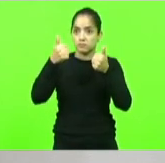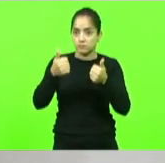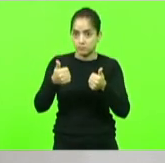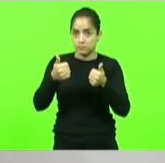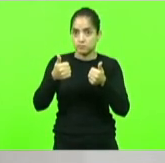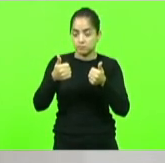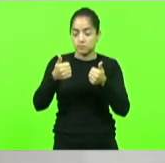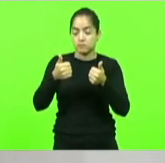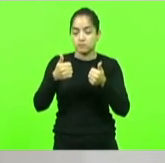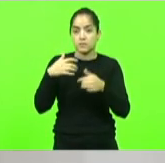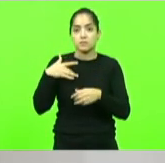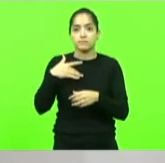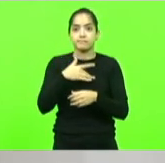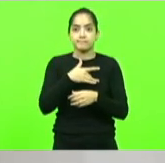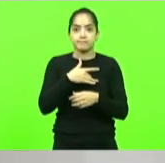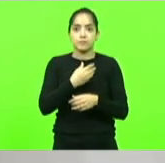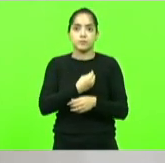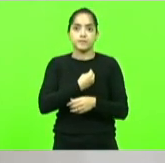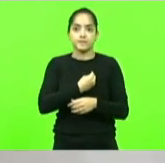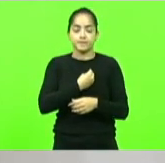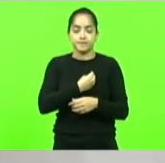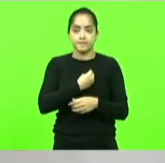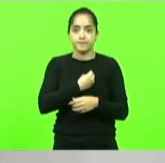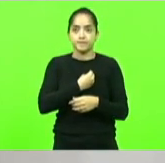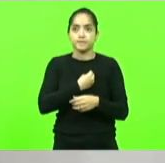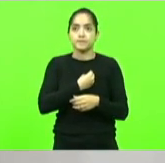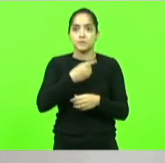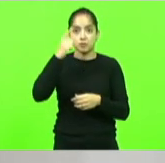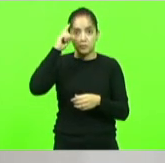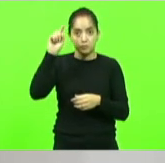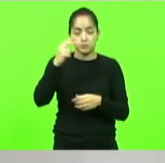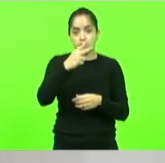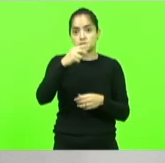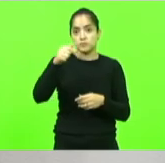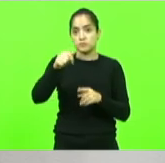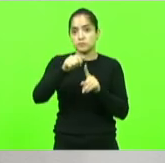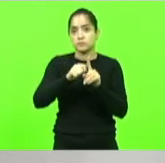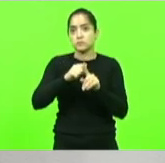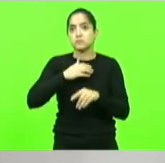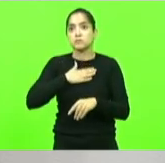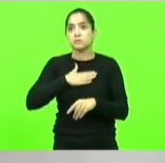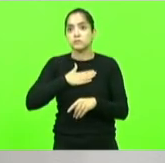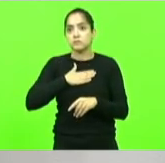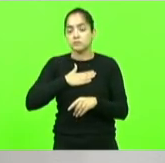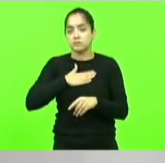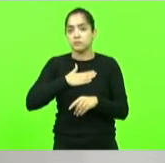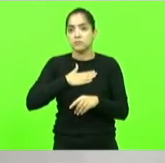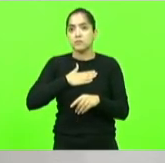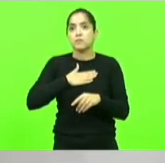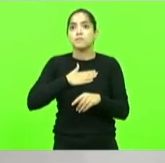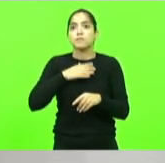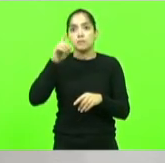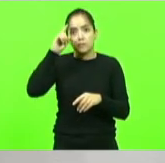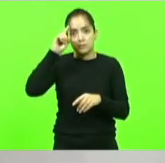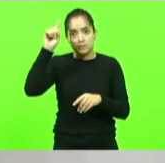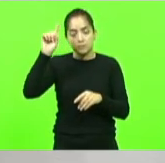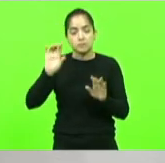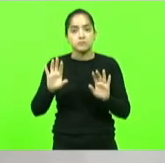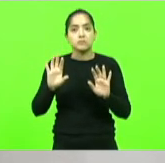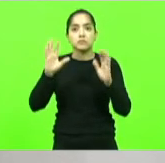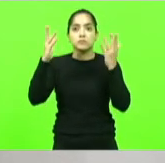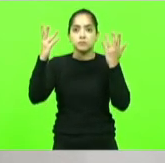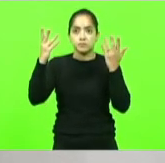saúde de vida das pessoas no dia 27 de agosto em mais uma data comemorativa da nossa profissão